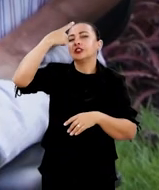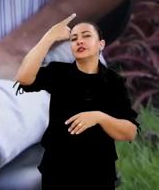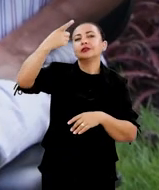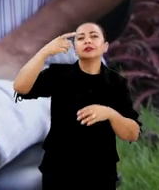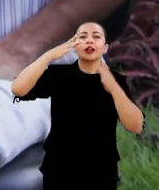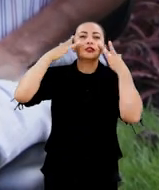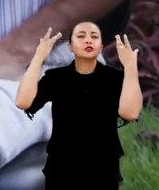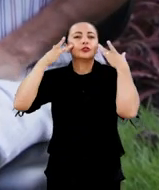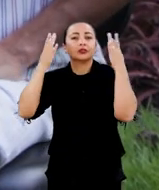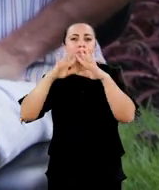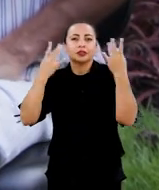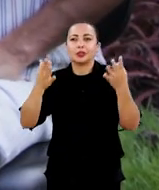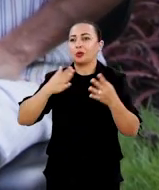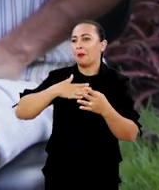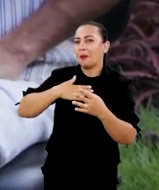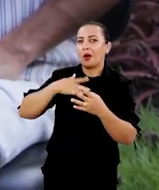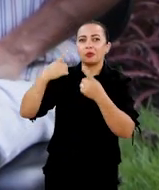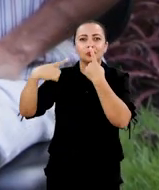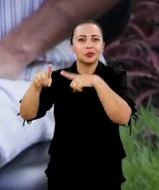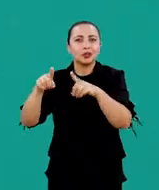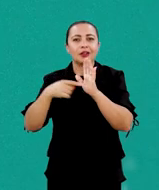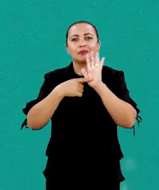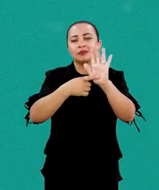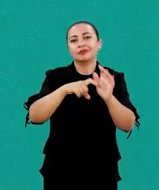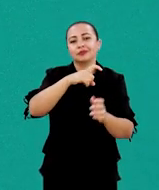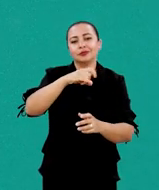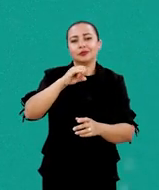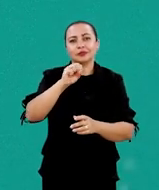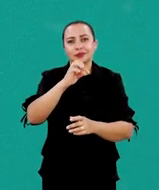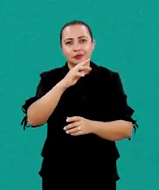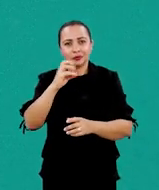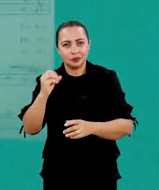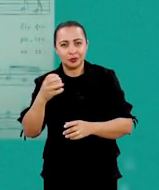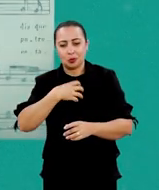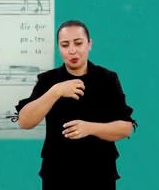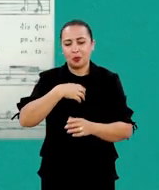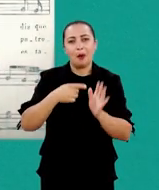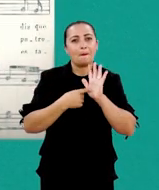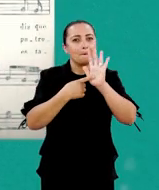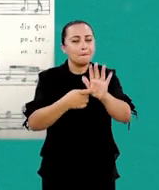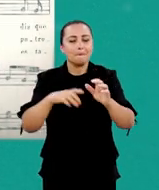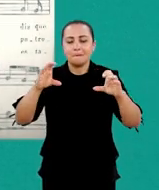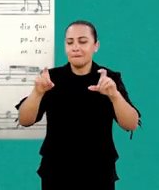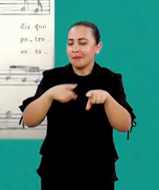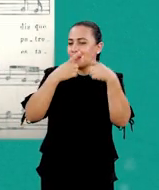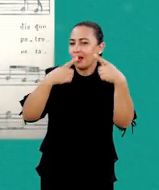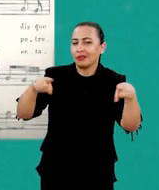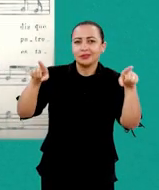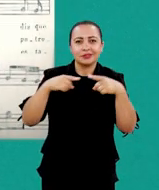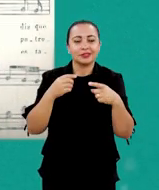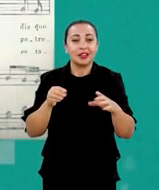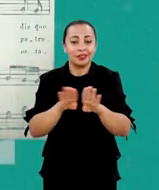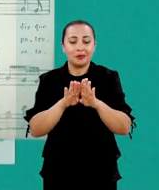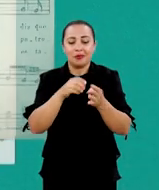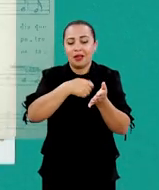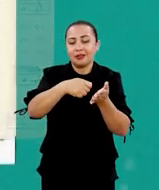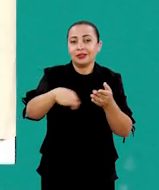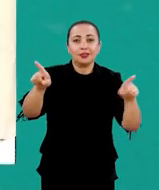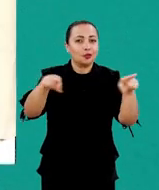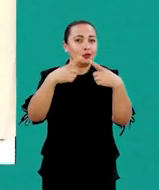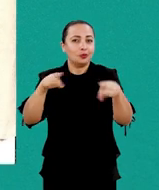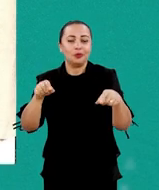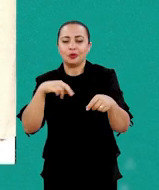essa é ideia do espetáculo tanto do dele quanto do meu apresentar Xisto Bahia apresentar esse cancioneiro apresentar também as